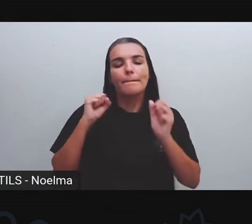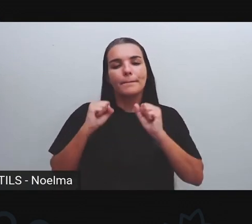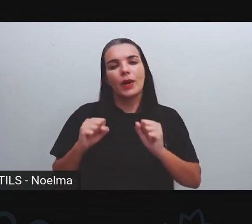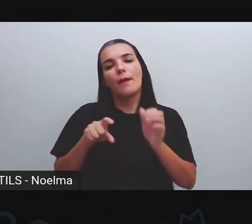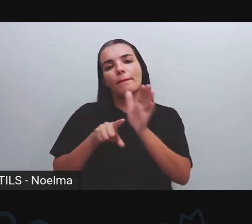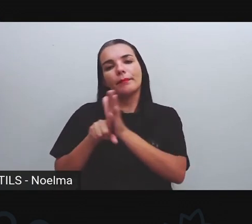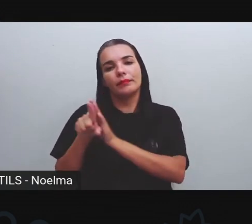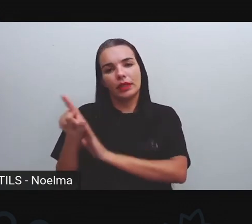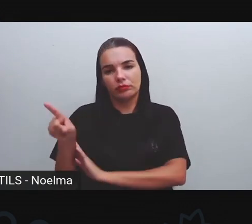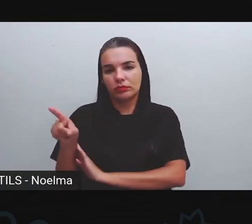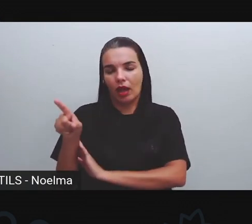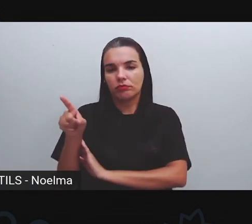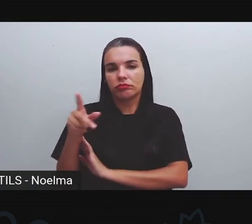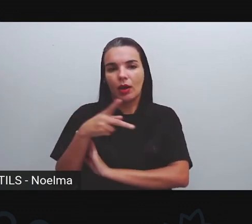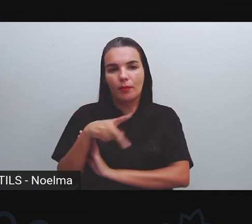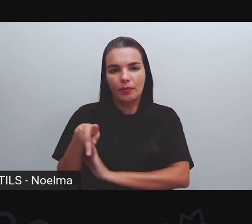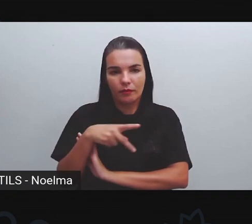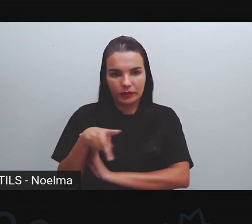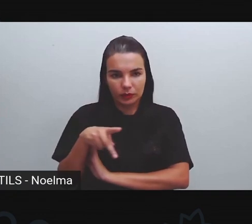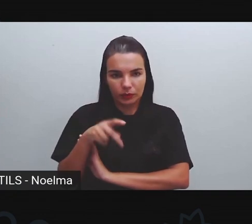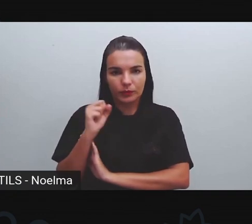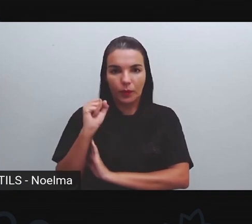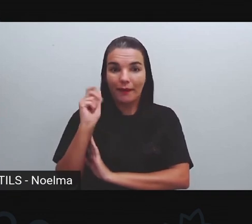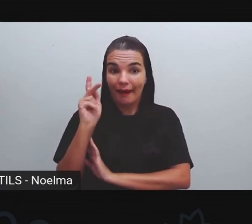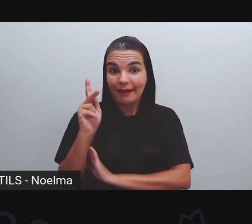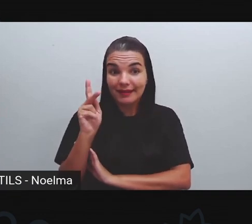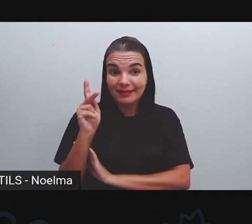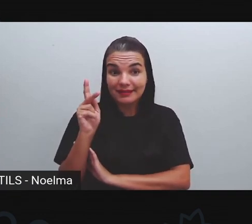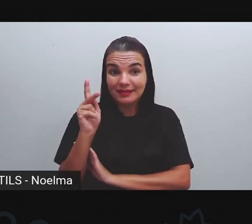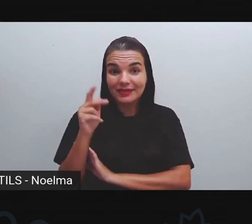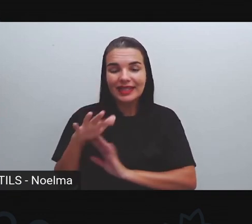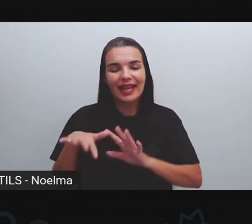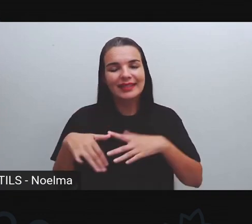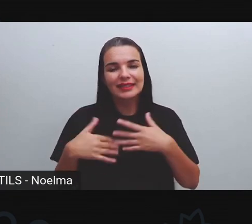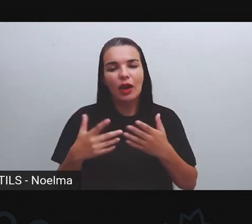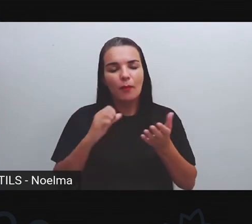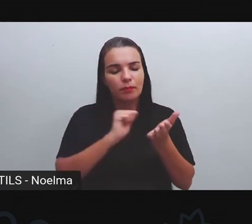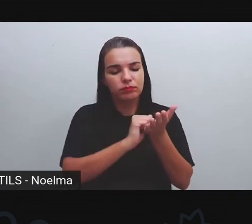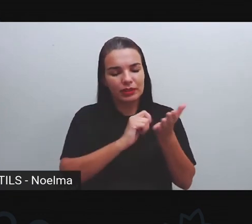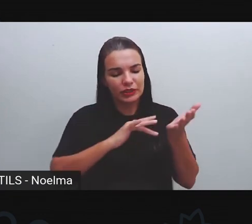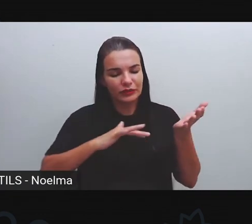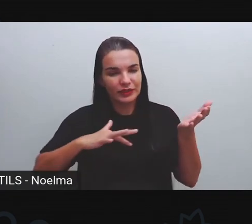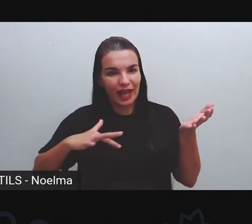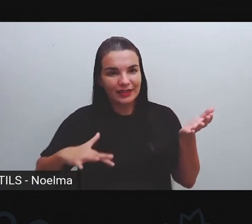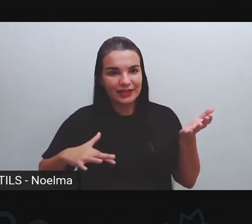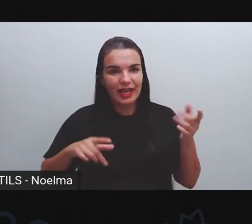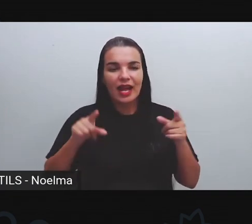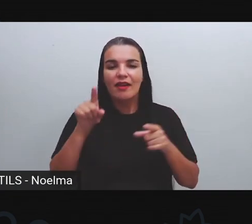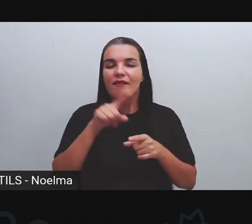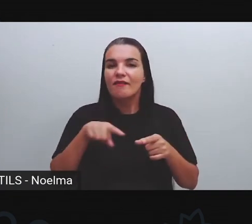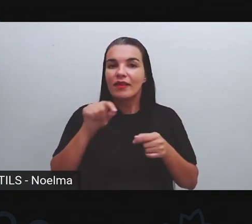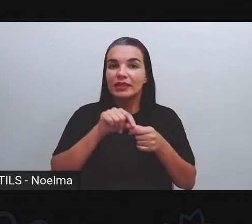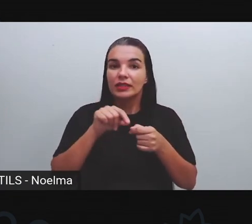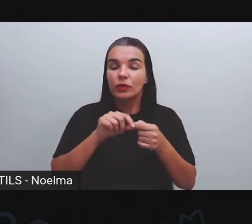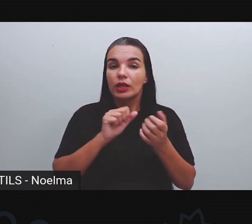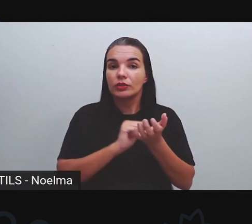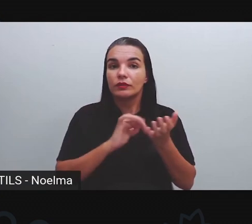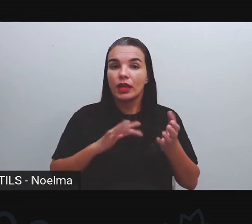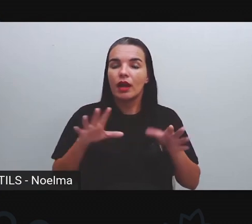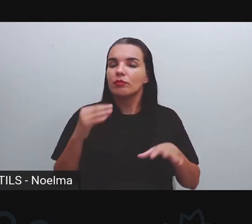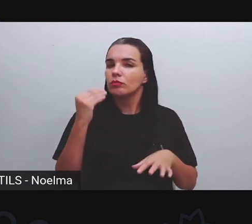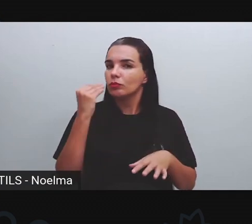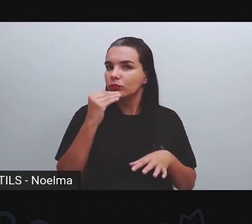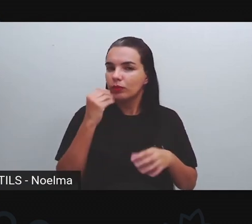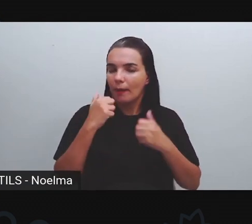dúvidas com o seu professor, com a sua professora, certo? Então, pegue o seu percurso pedagógico, realize a atividade com